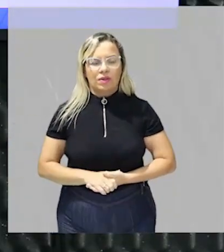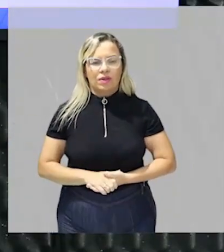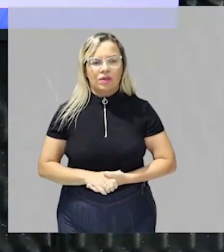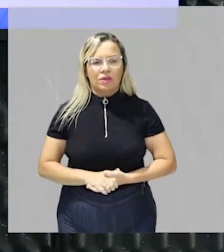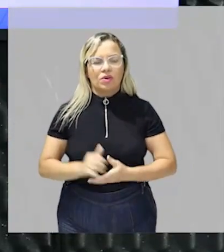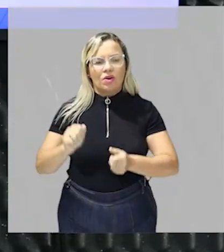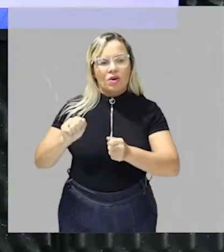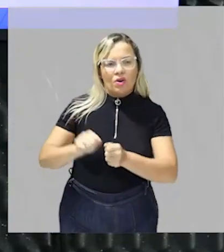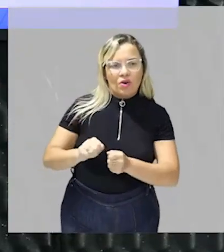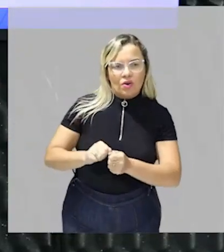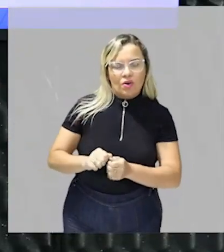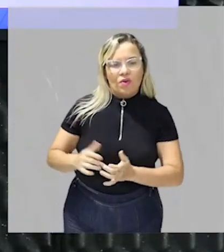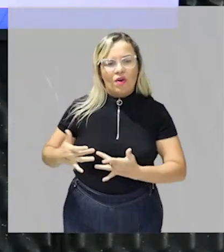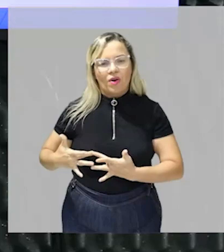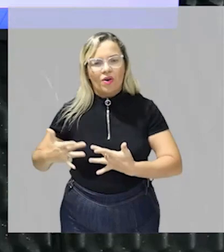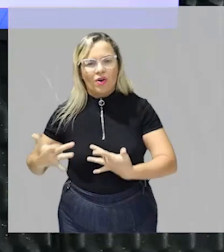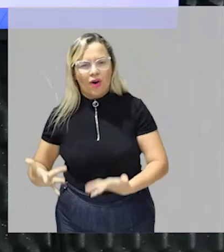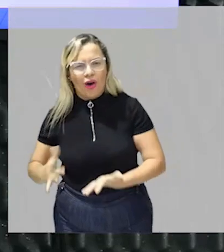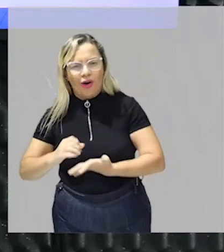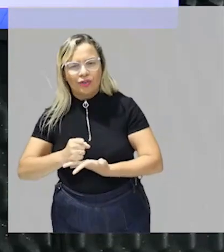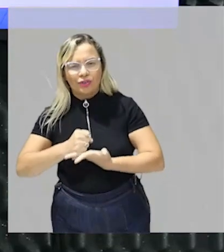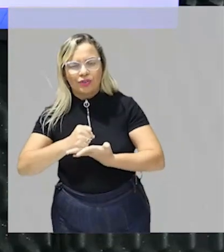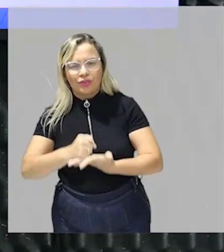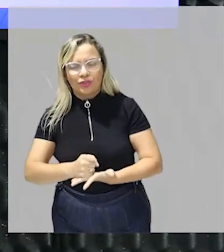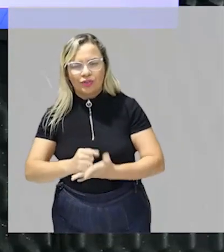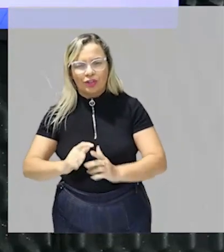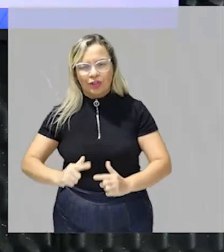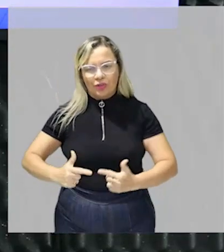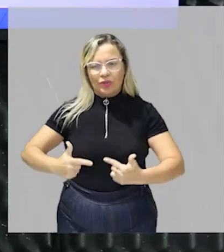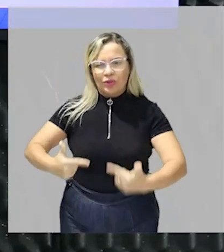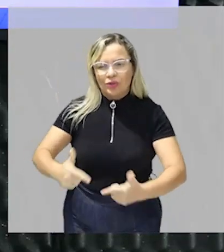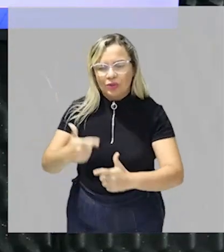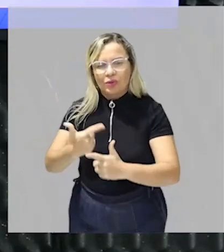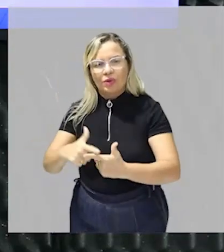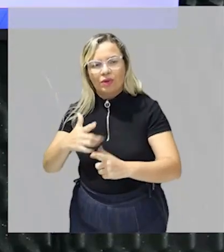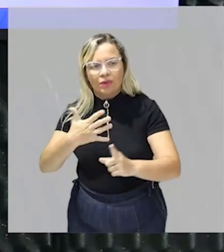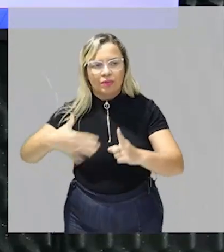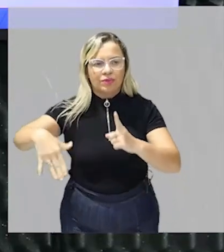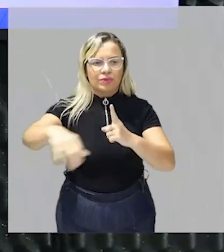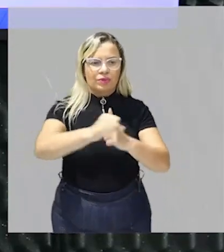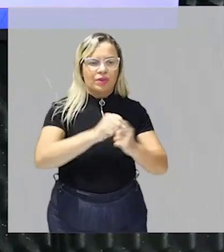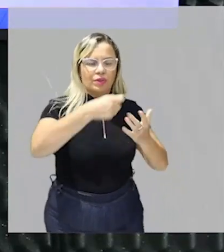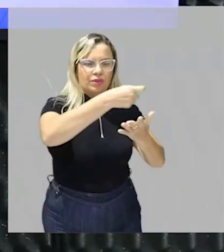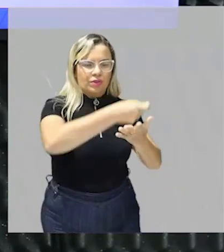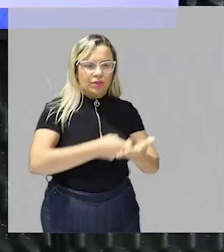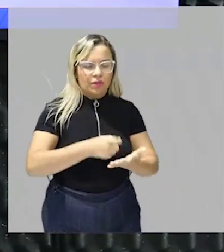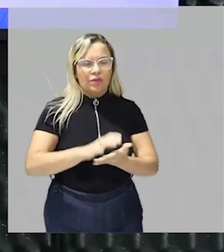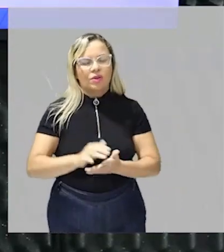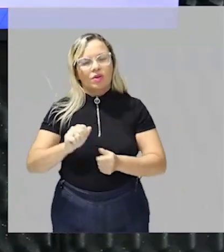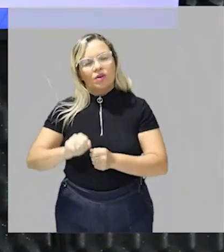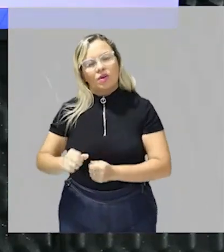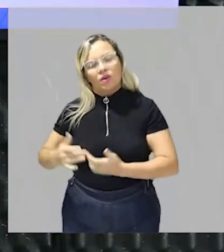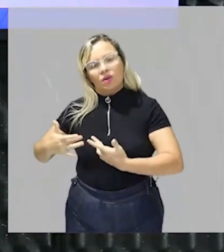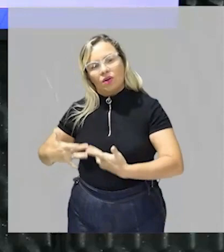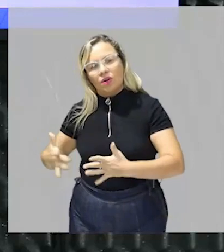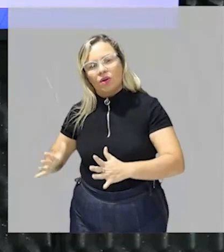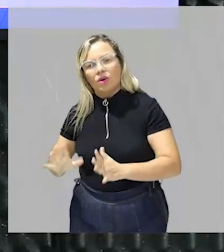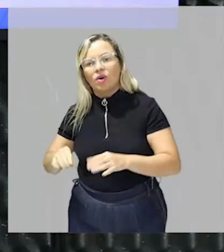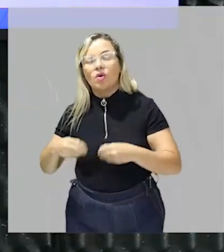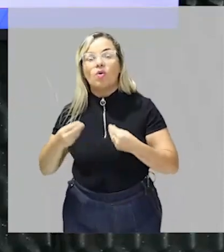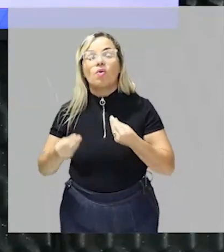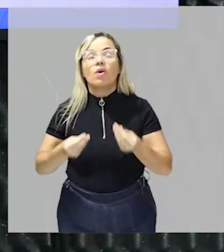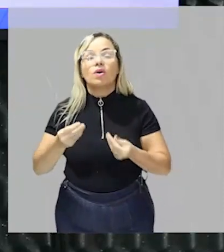solidárias contribuem para o enfrentamento de problemas sociais no texto a ação solidária ocorre quando o